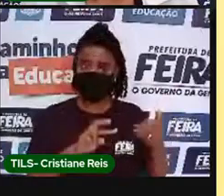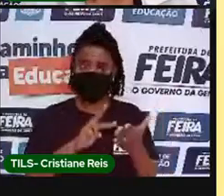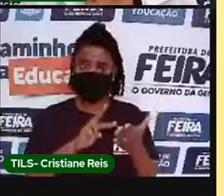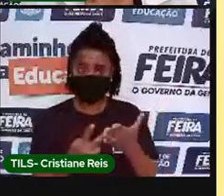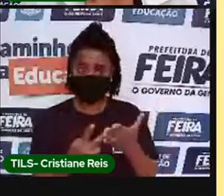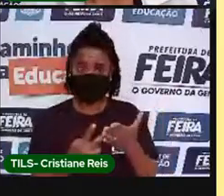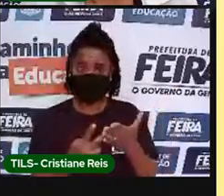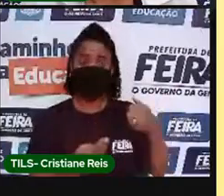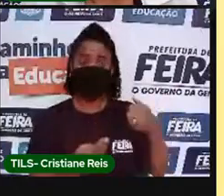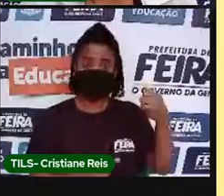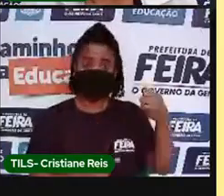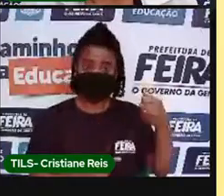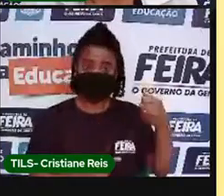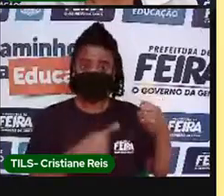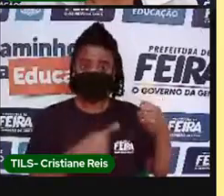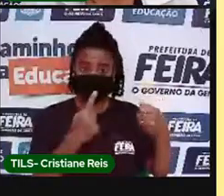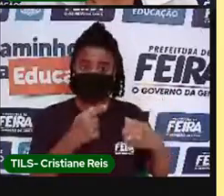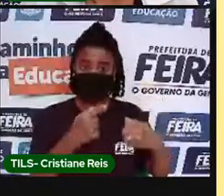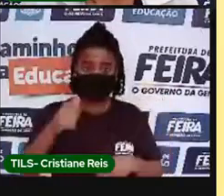1 de maio?